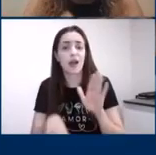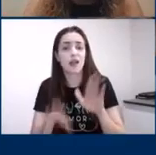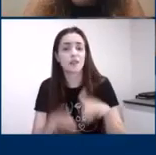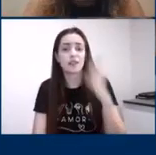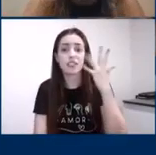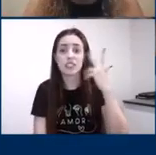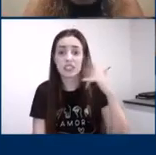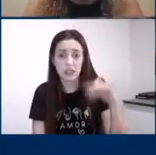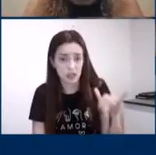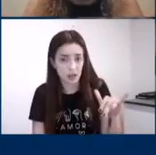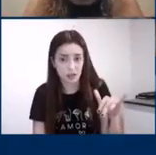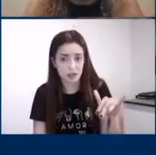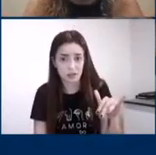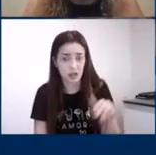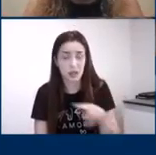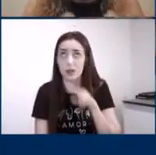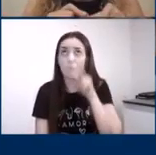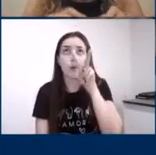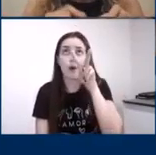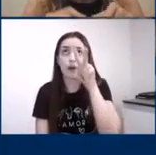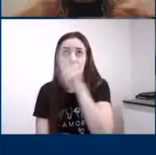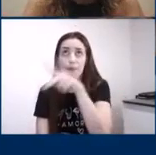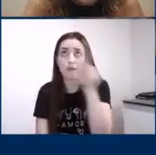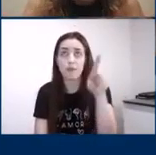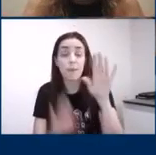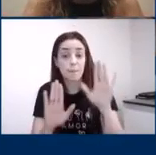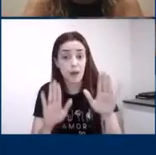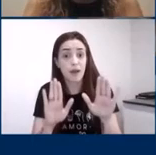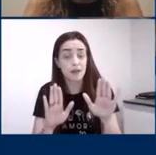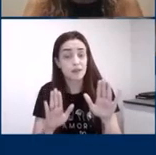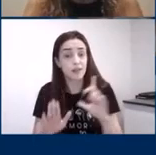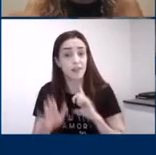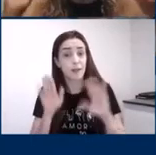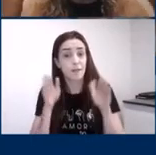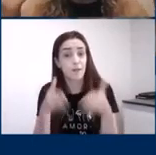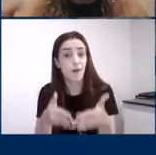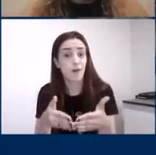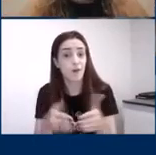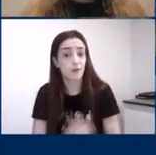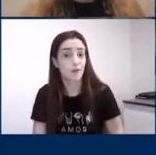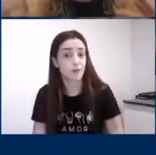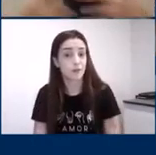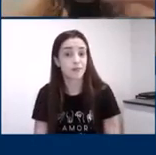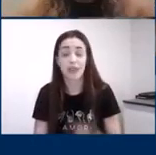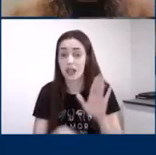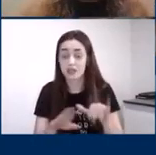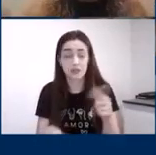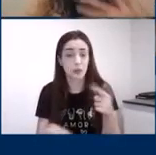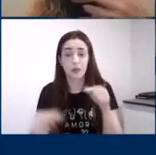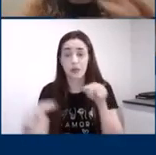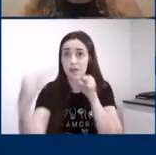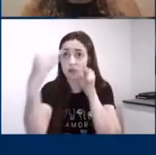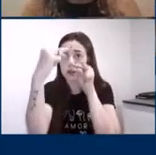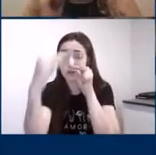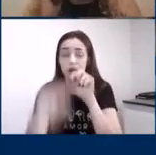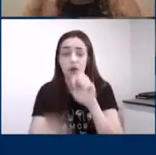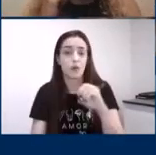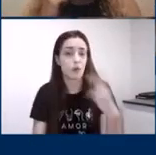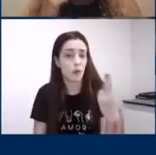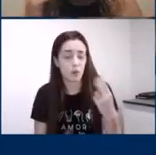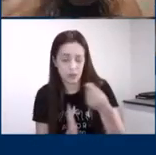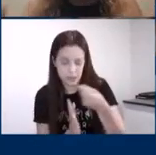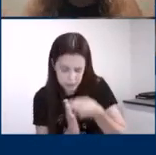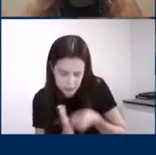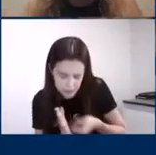olhando, mas está atenta. Muita criança não está no contato visual, está numa agitação psicomotora,